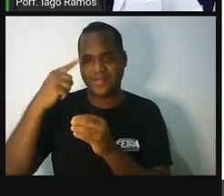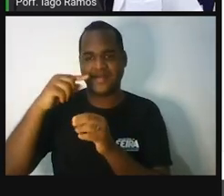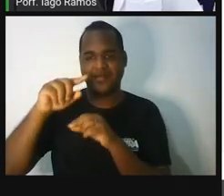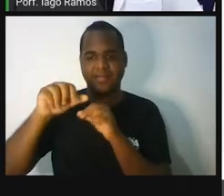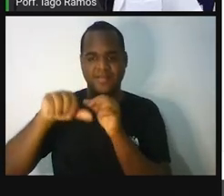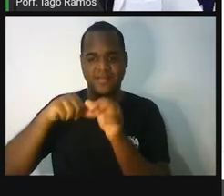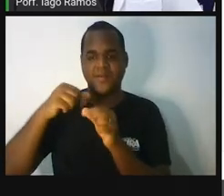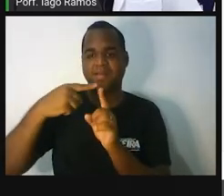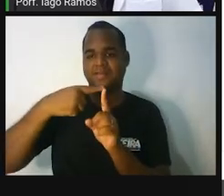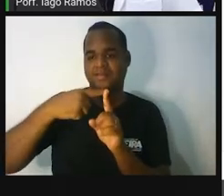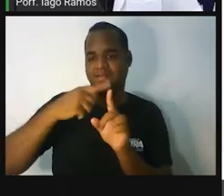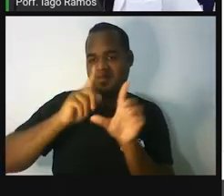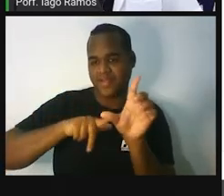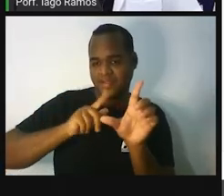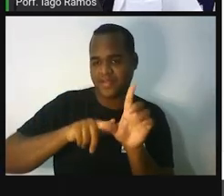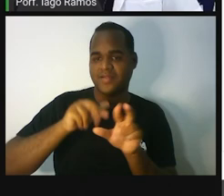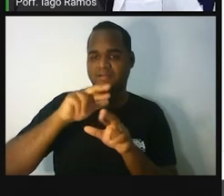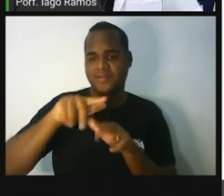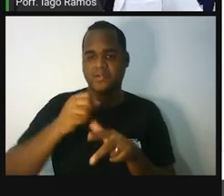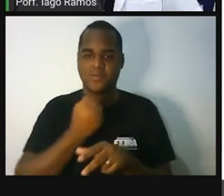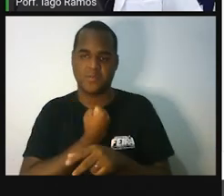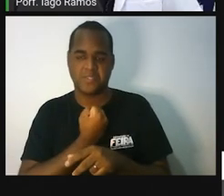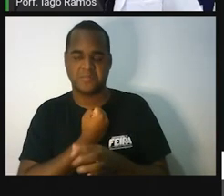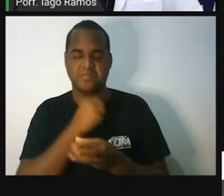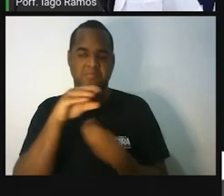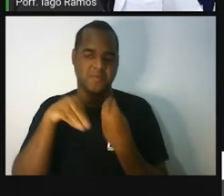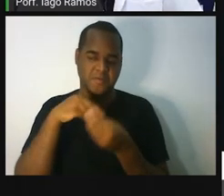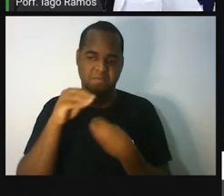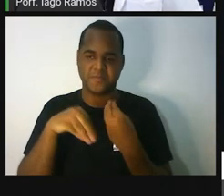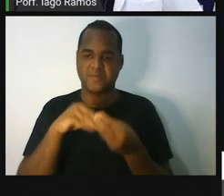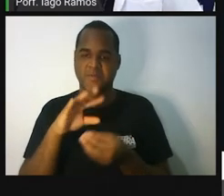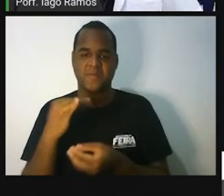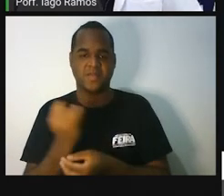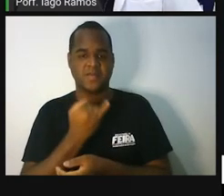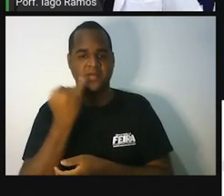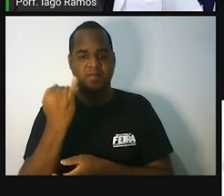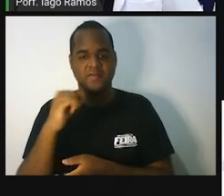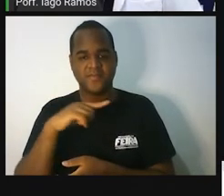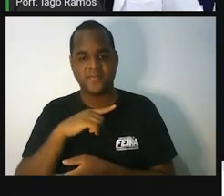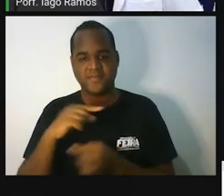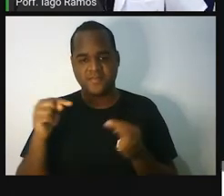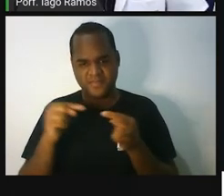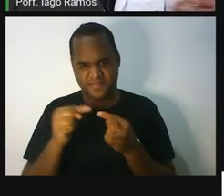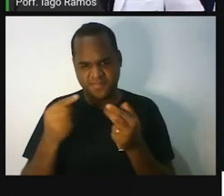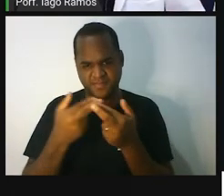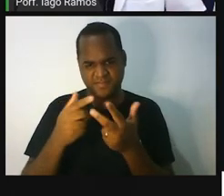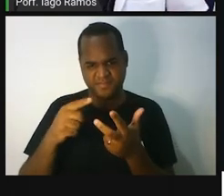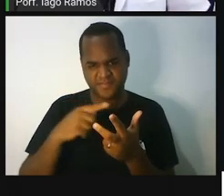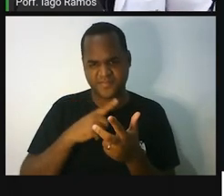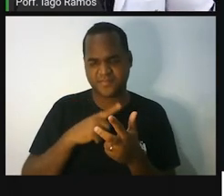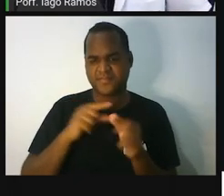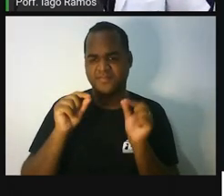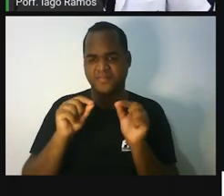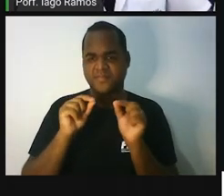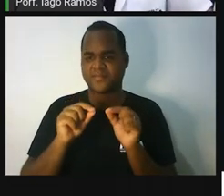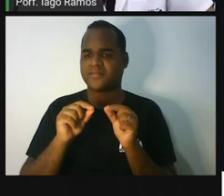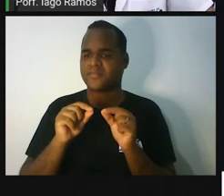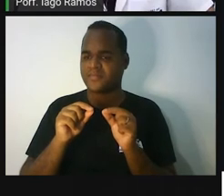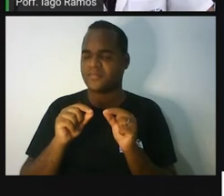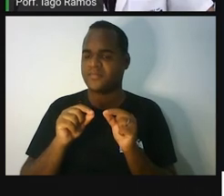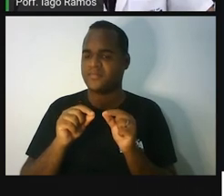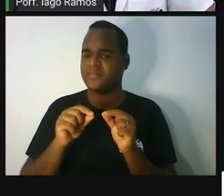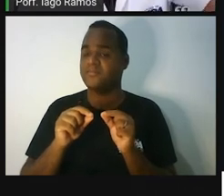envolve letras. Olha só. Certo? Então isso é muito importante a gente reconhecer que